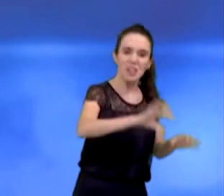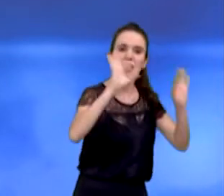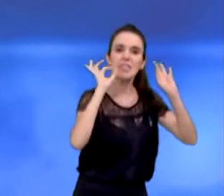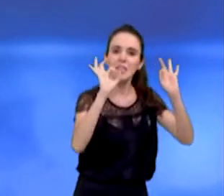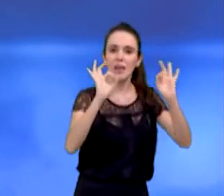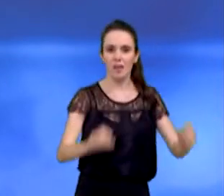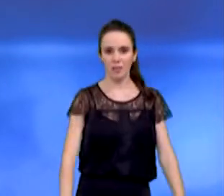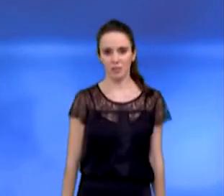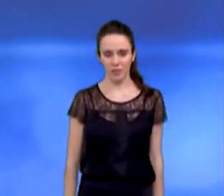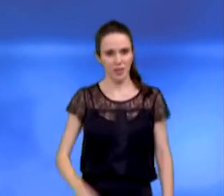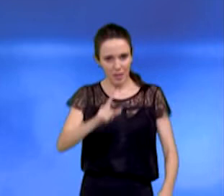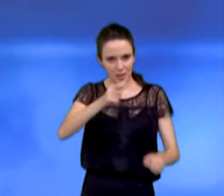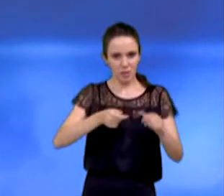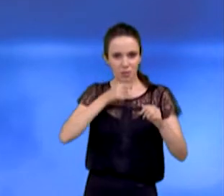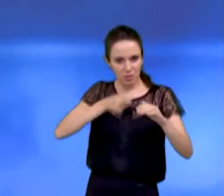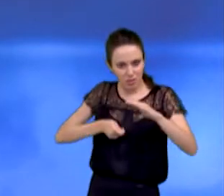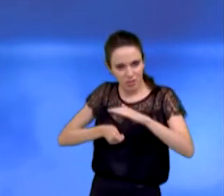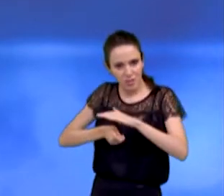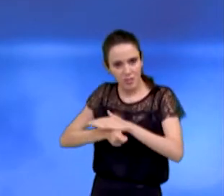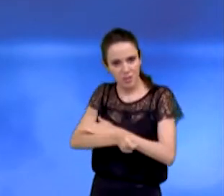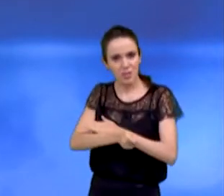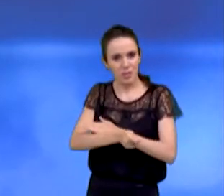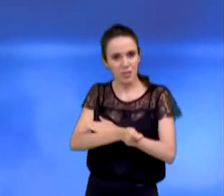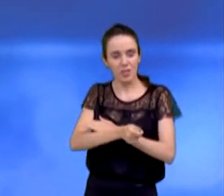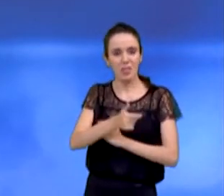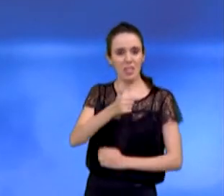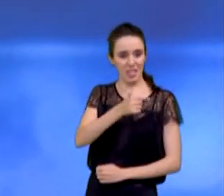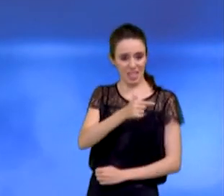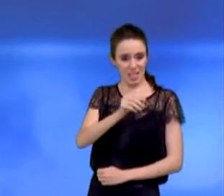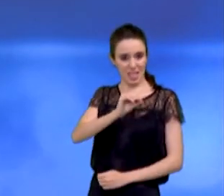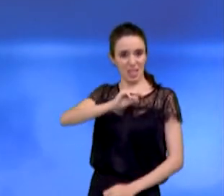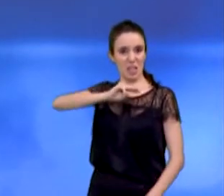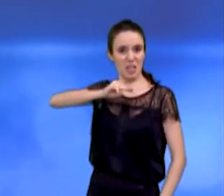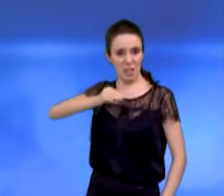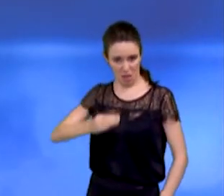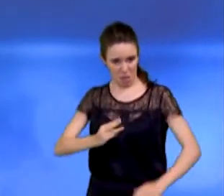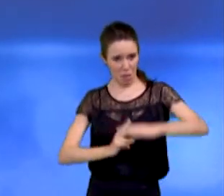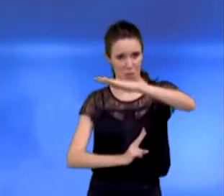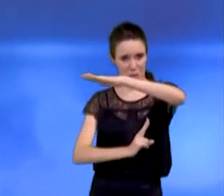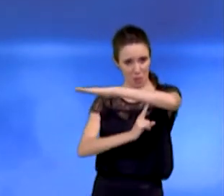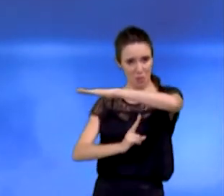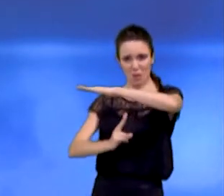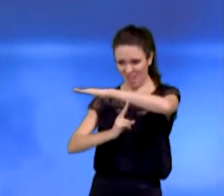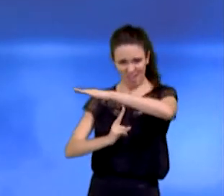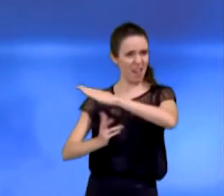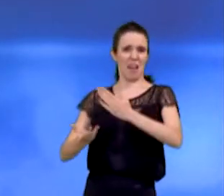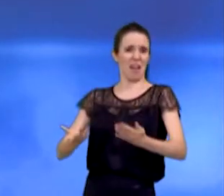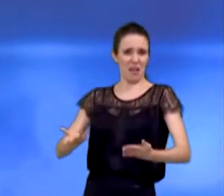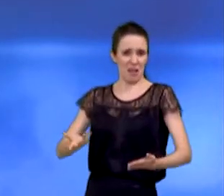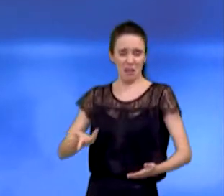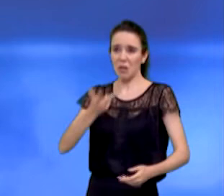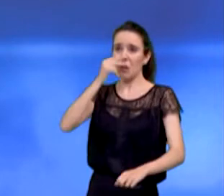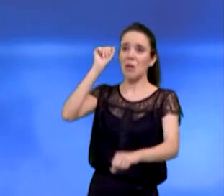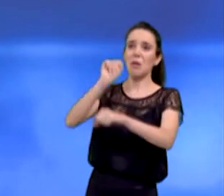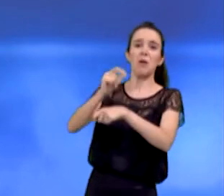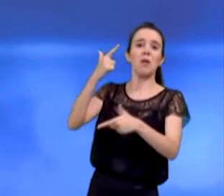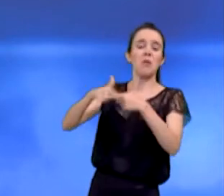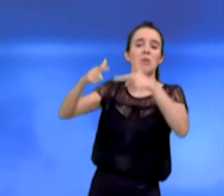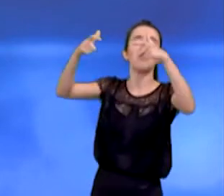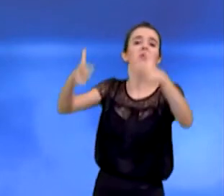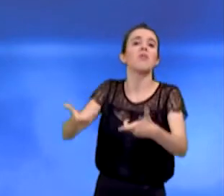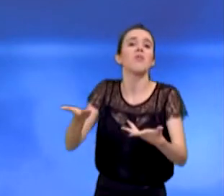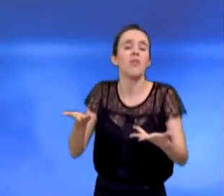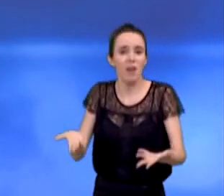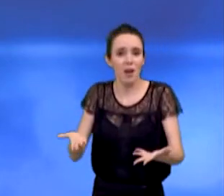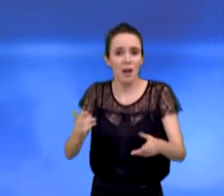investe cerca de quase 70 milhões numa ponte, que não vai resolver o problema da região, engessou aquela localização.